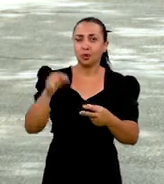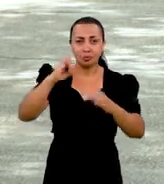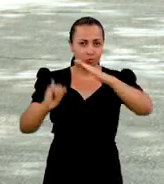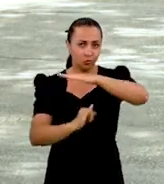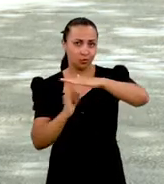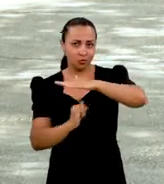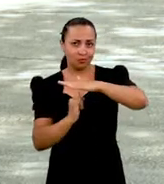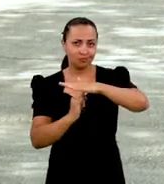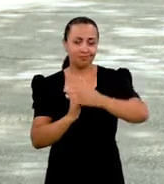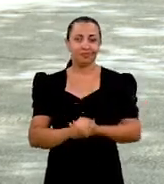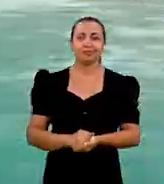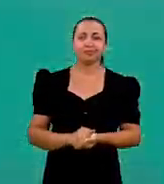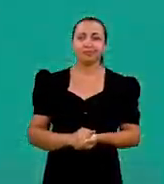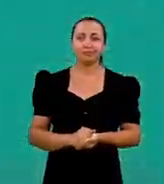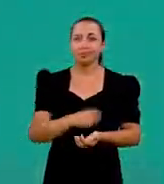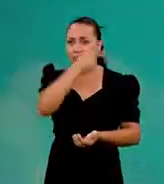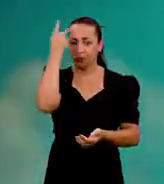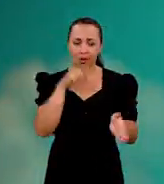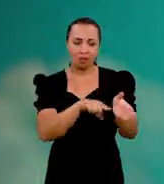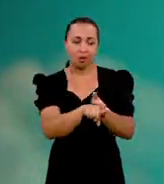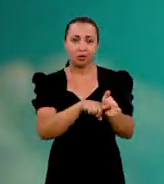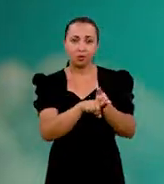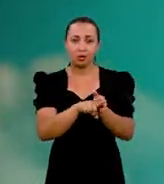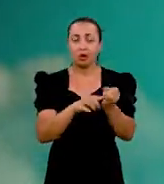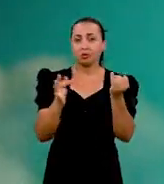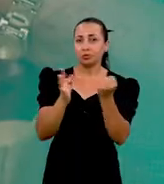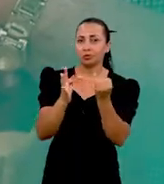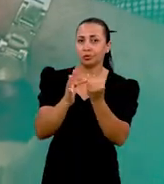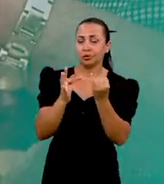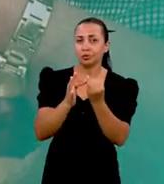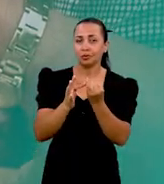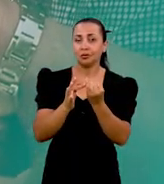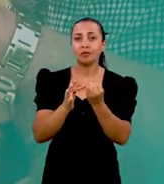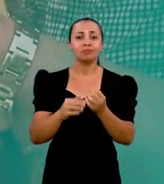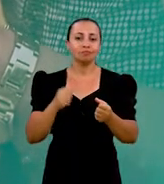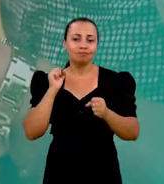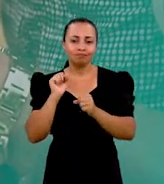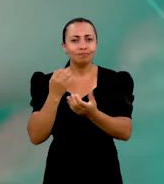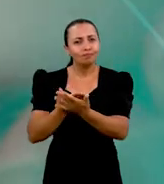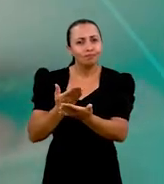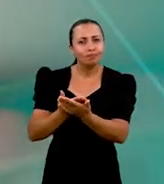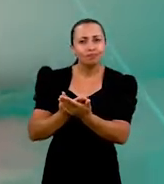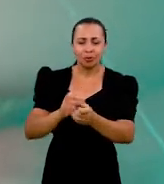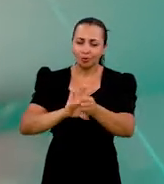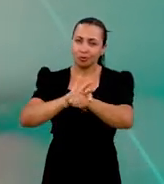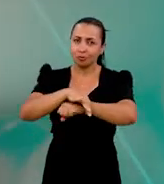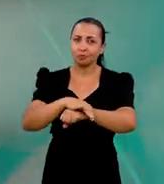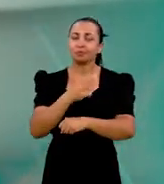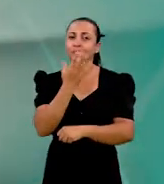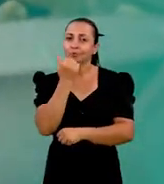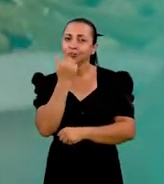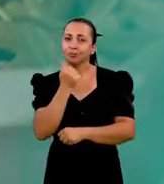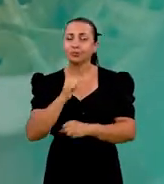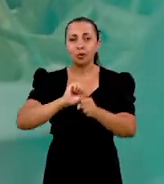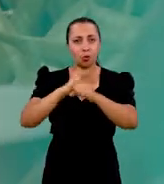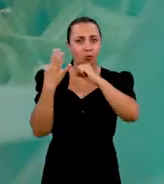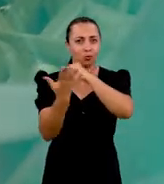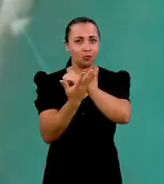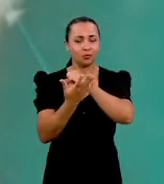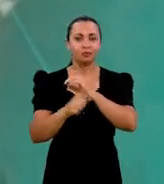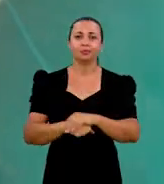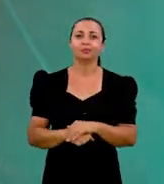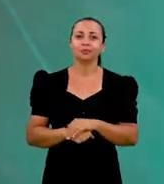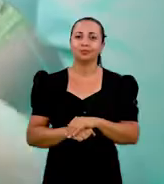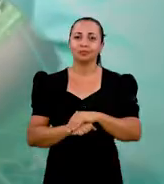produzidas por essas instituições? Pesquisadores do Instituto Federal Baiano estudam sobre segurança alimentar em tempos de Covid